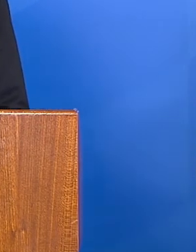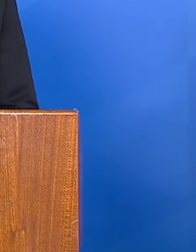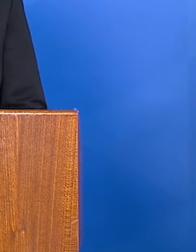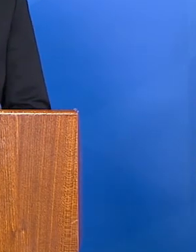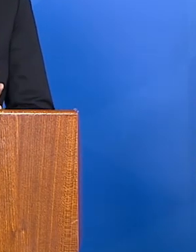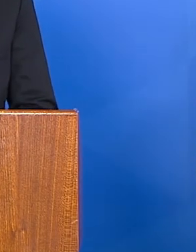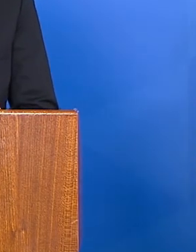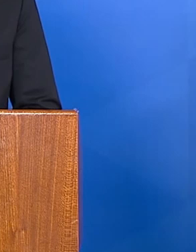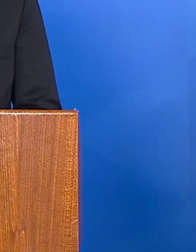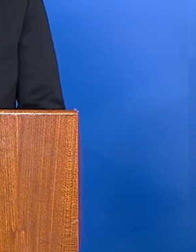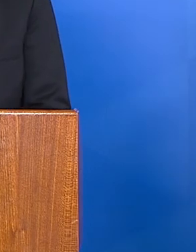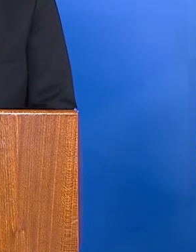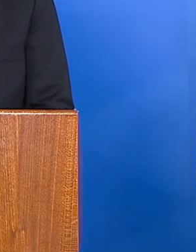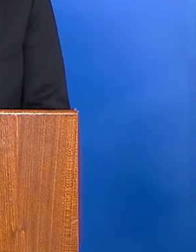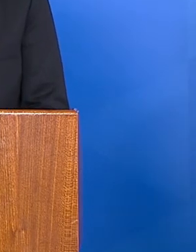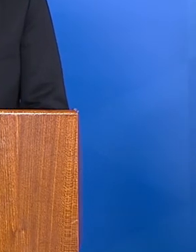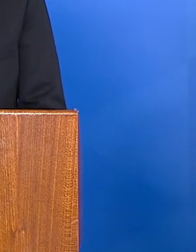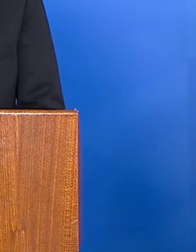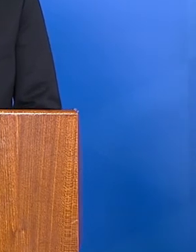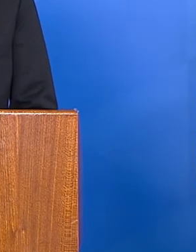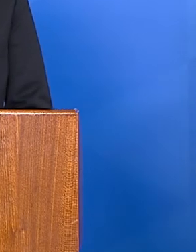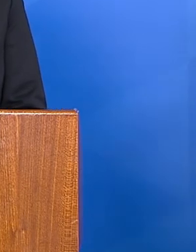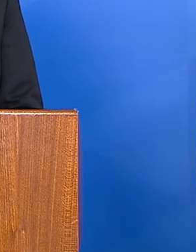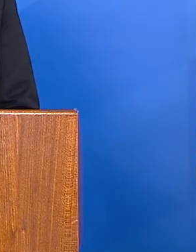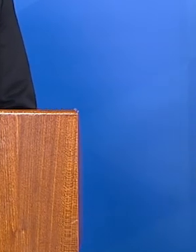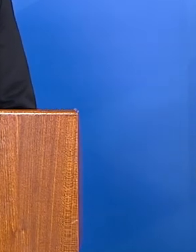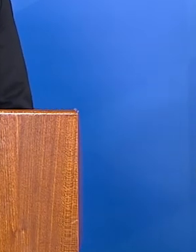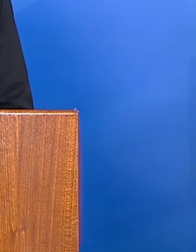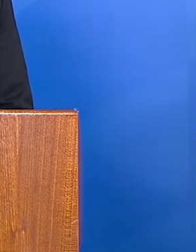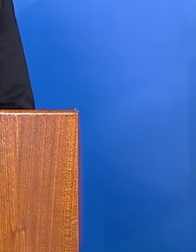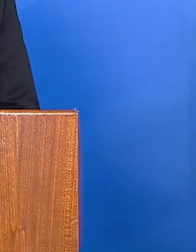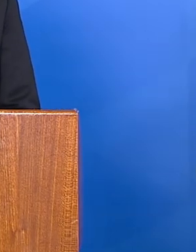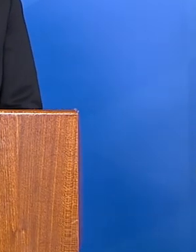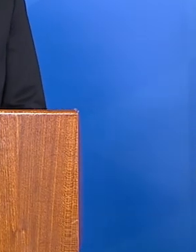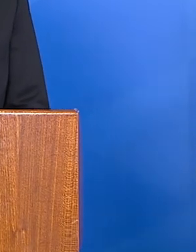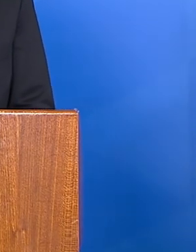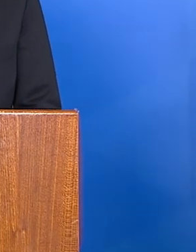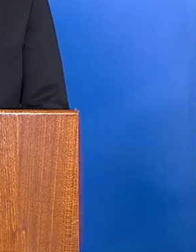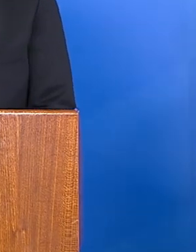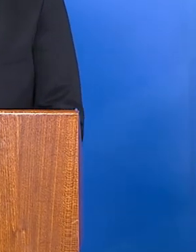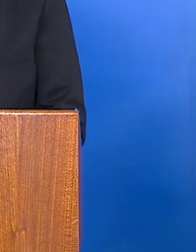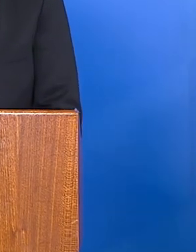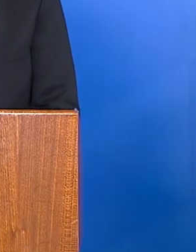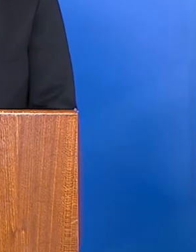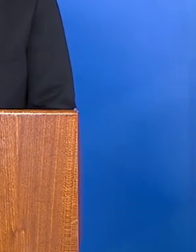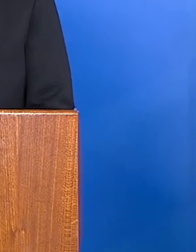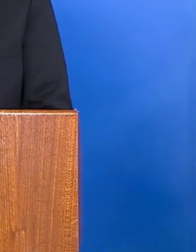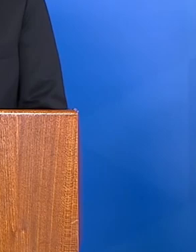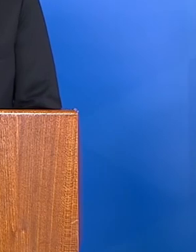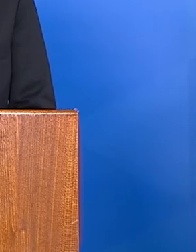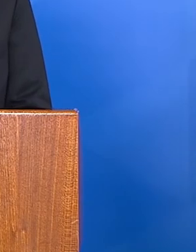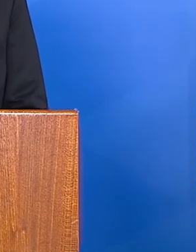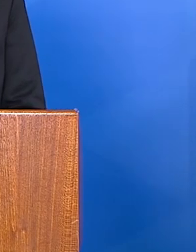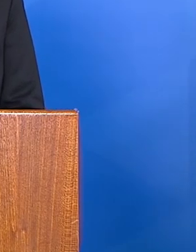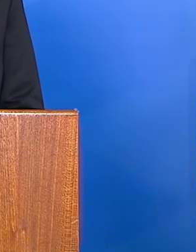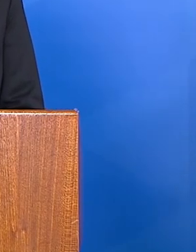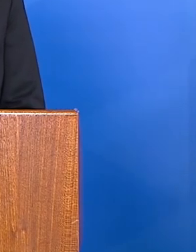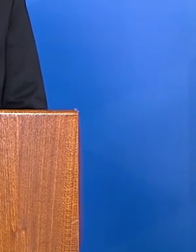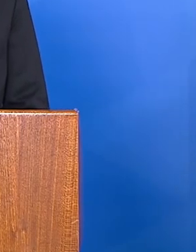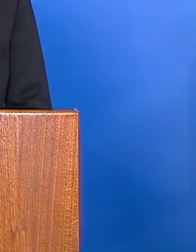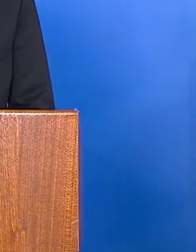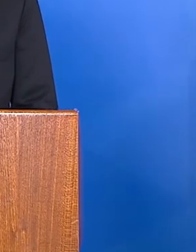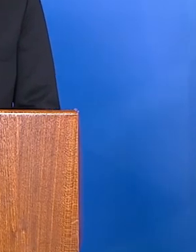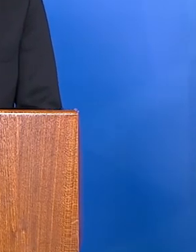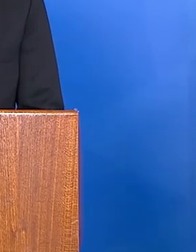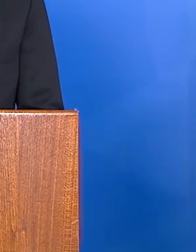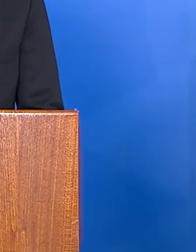estaremos perfeitamente alinhados com suas decisões. É um MP que tem